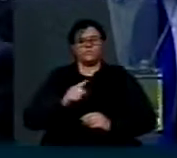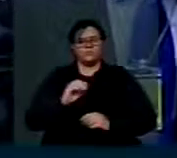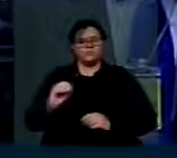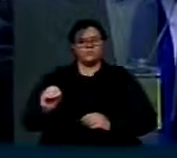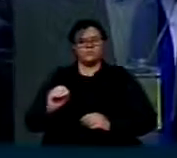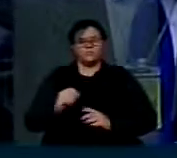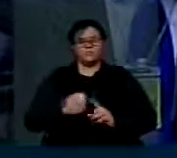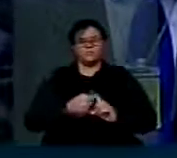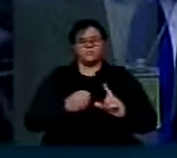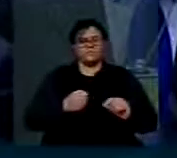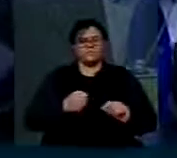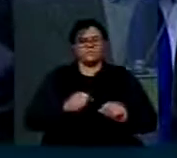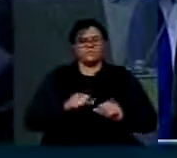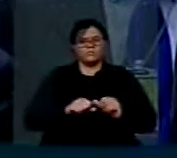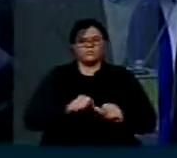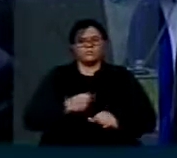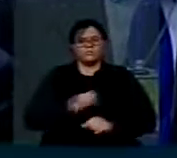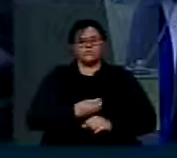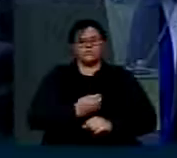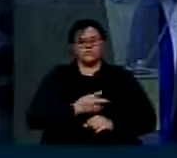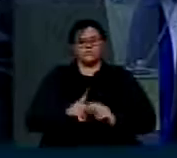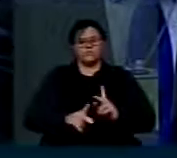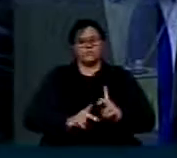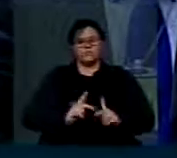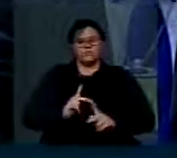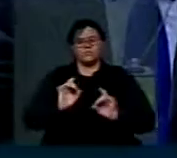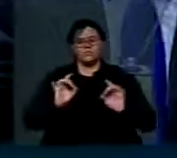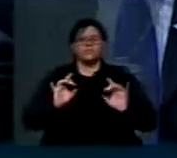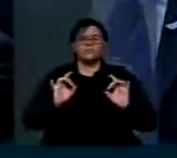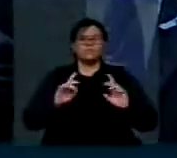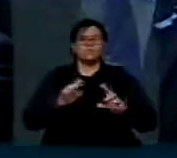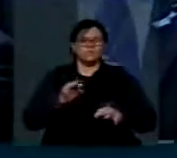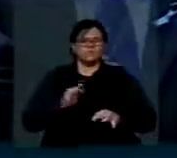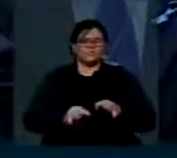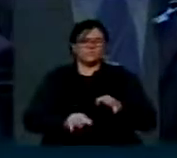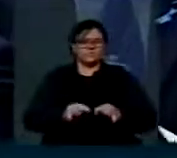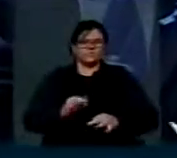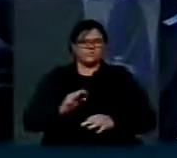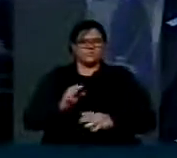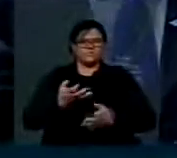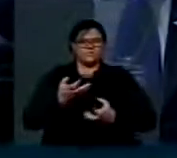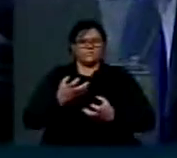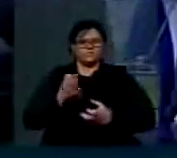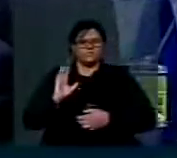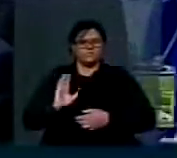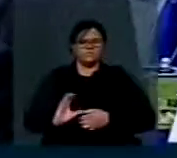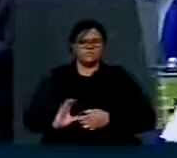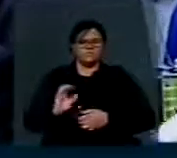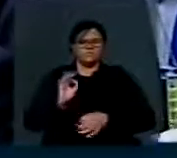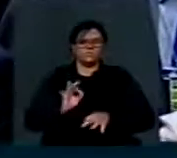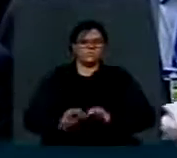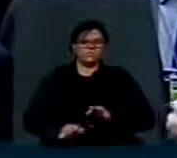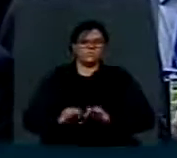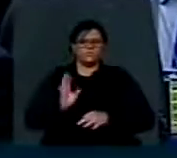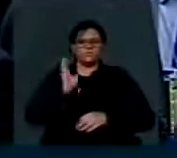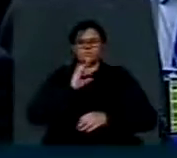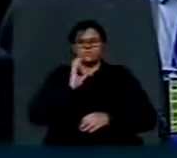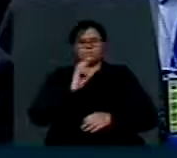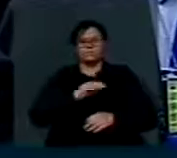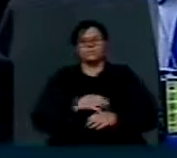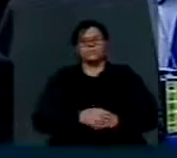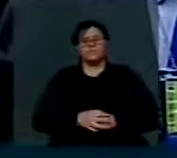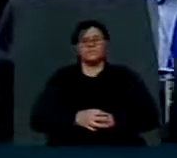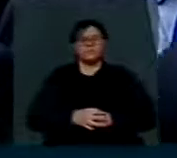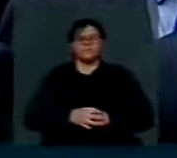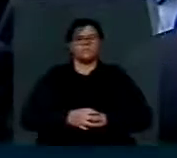povo brasileiro, especialmente da justiça brasileira, em busca de cidadania, em busca de justiça com agilidade. Justiça que tarda